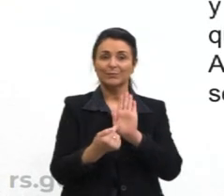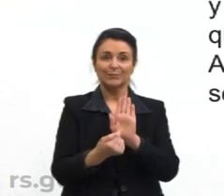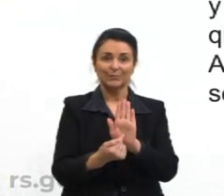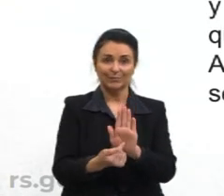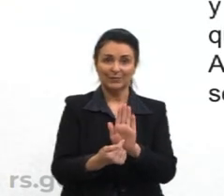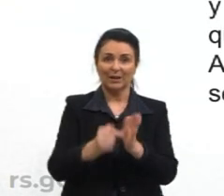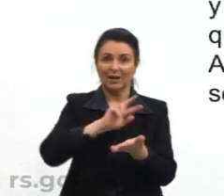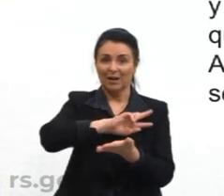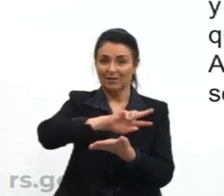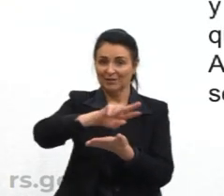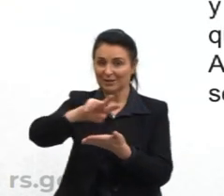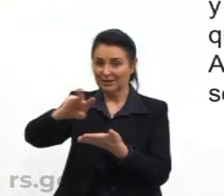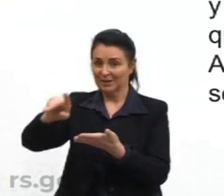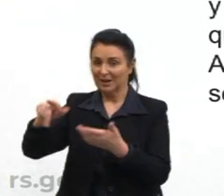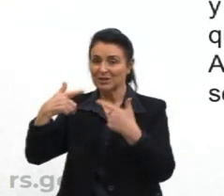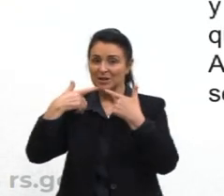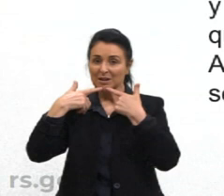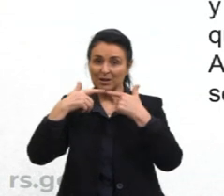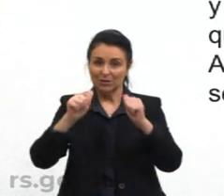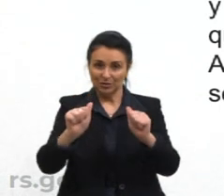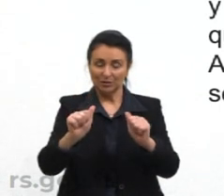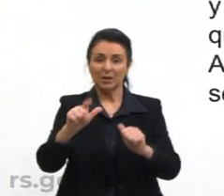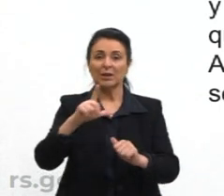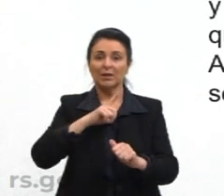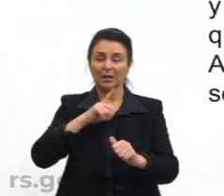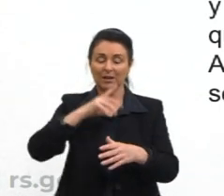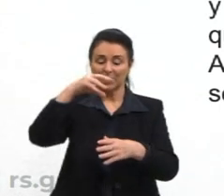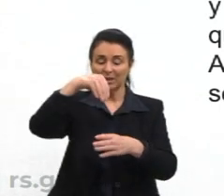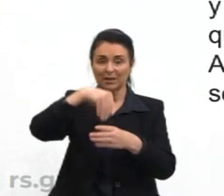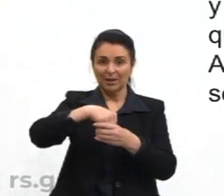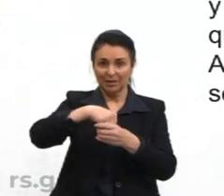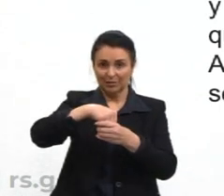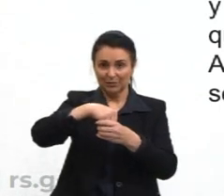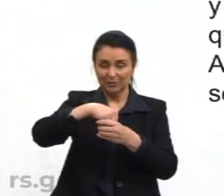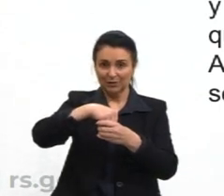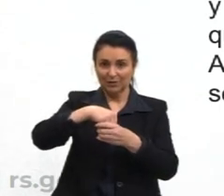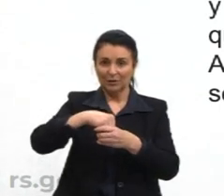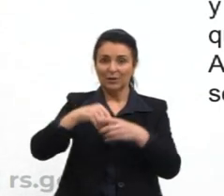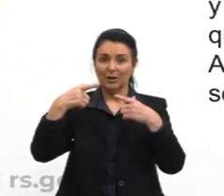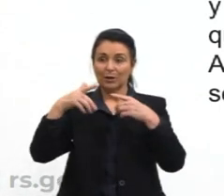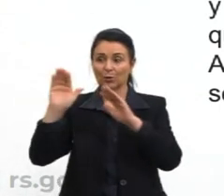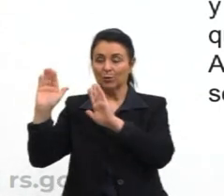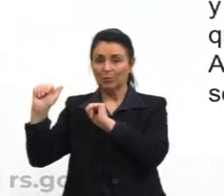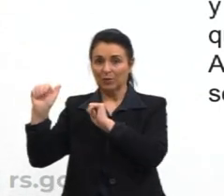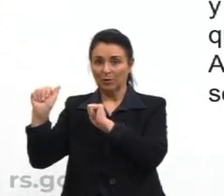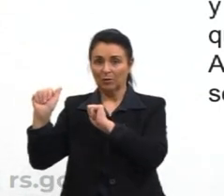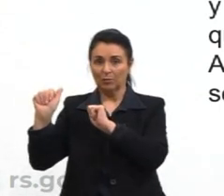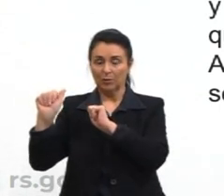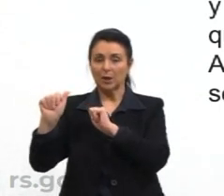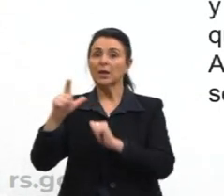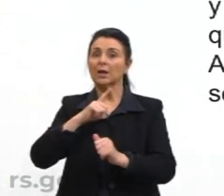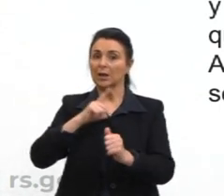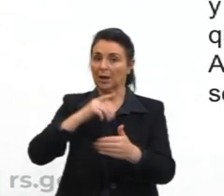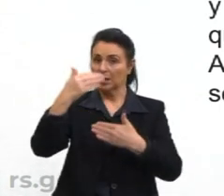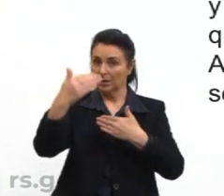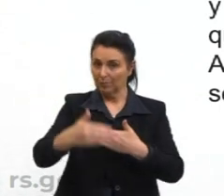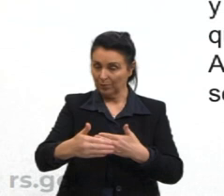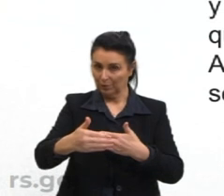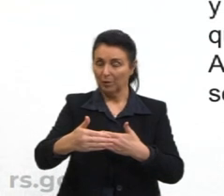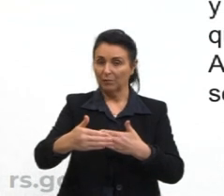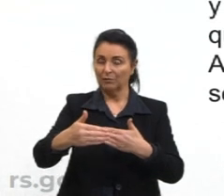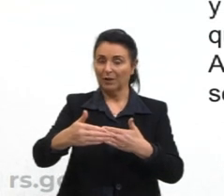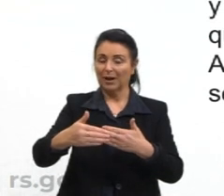variedade linguística existe dentro da língua espanhola e que é cobrada no Enem eu trouxe essa